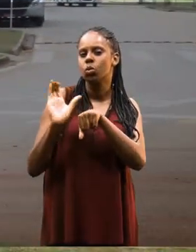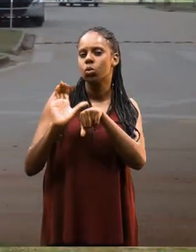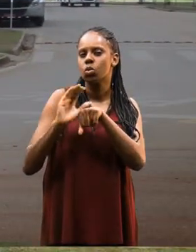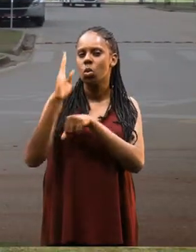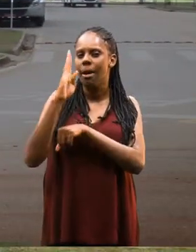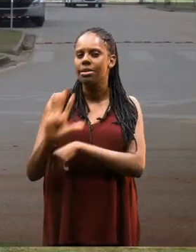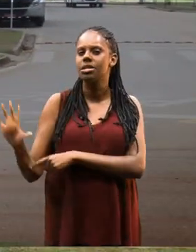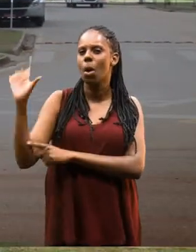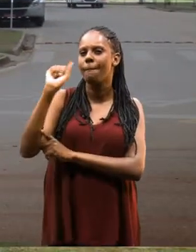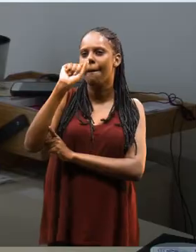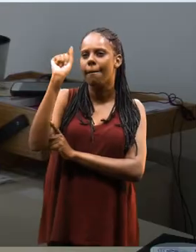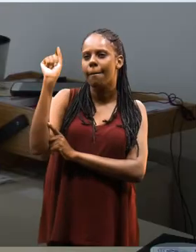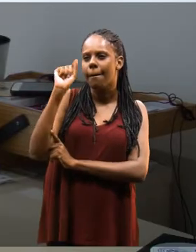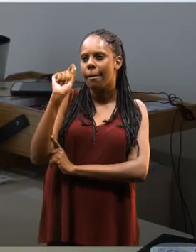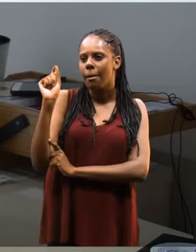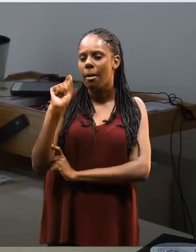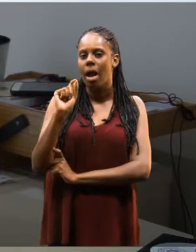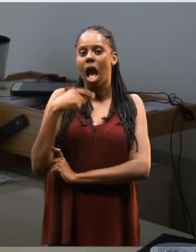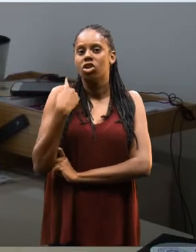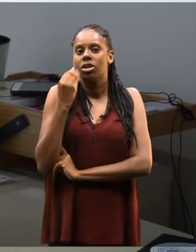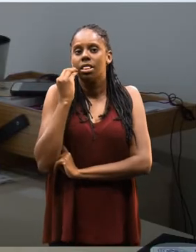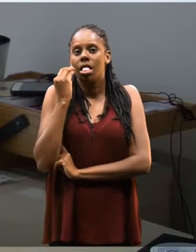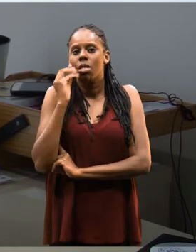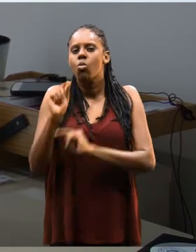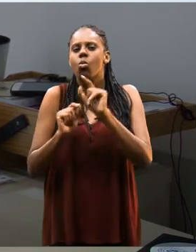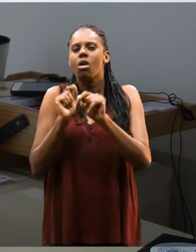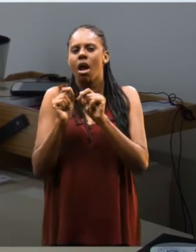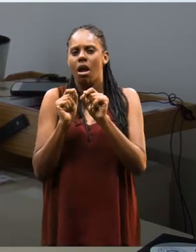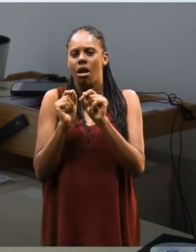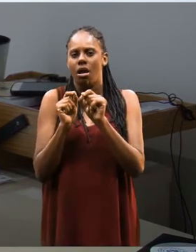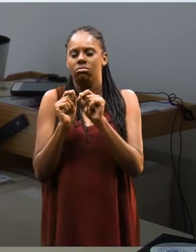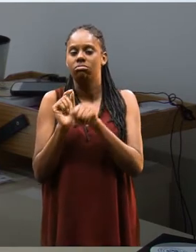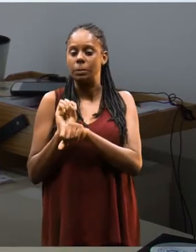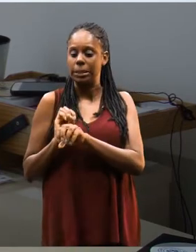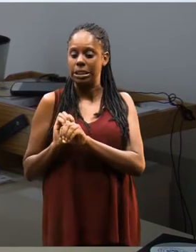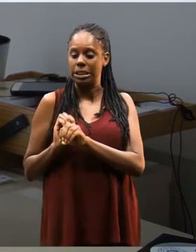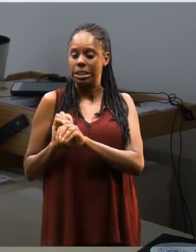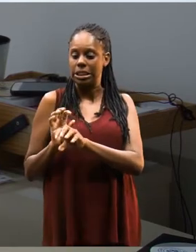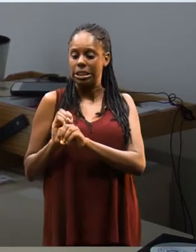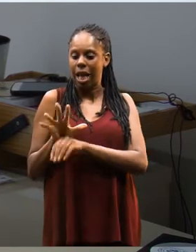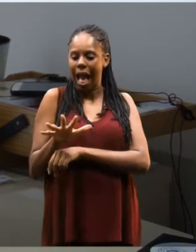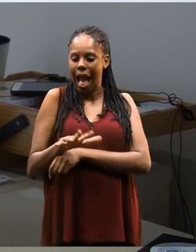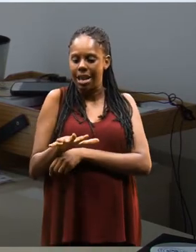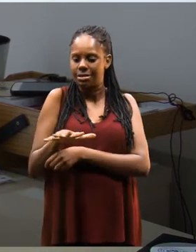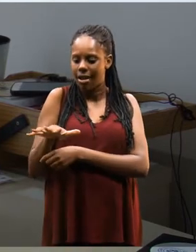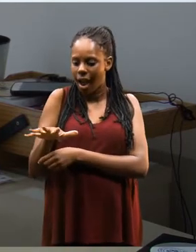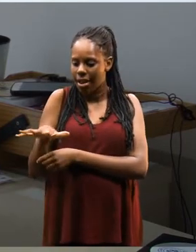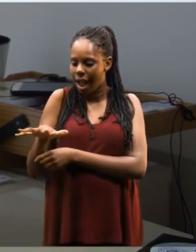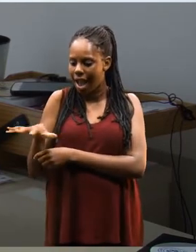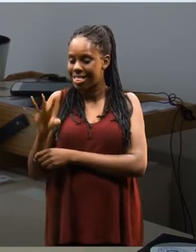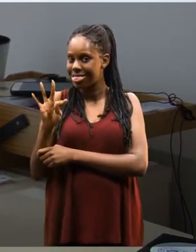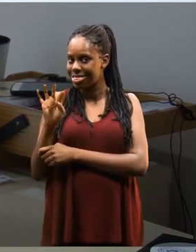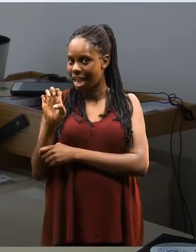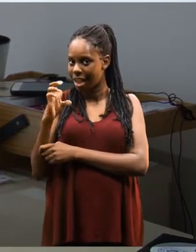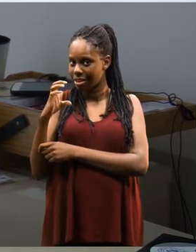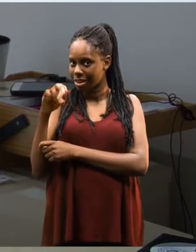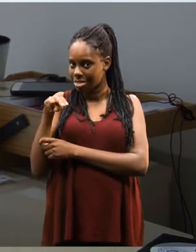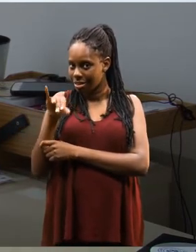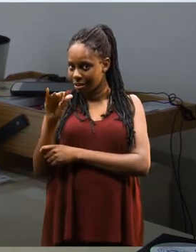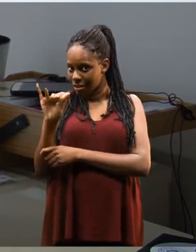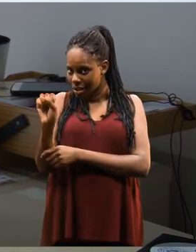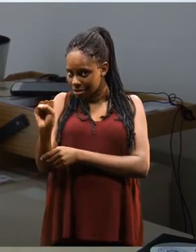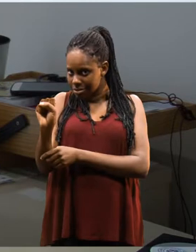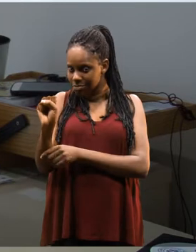cursos em todo o Brasil, que a gente tenta conciliar o ensino de áreas mais técnicas,